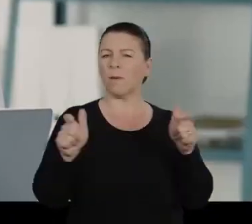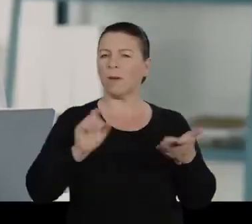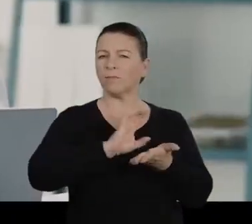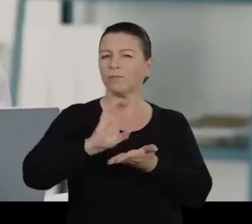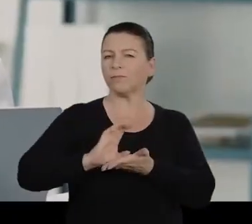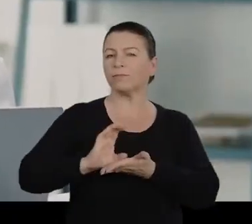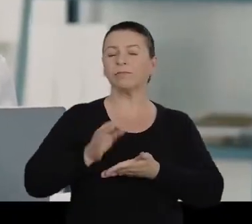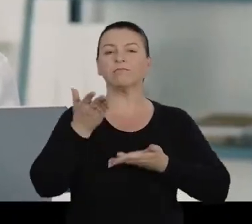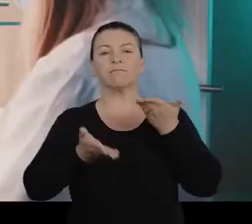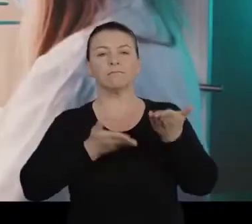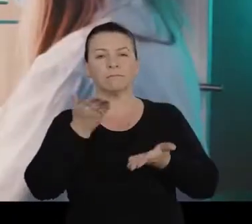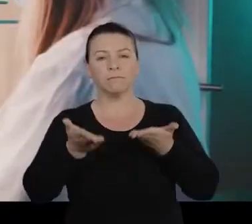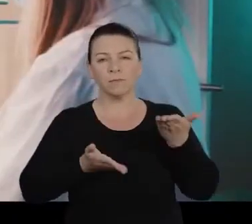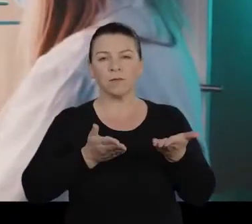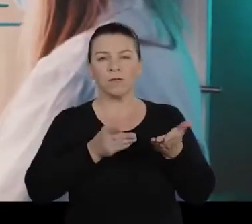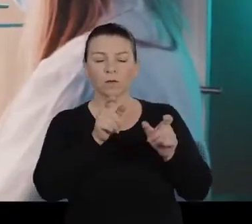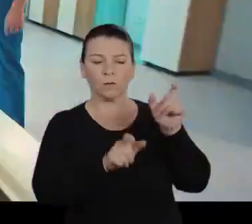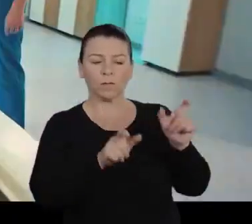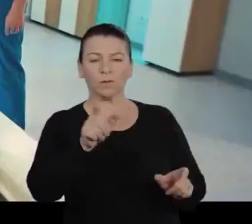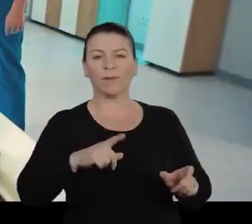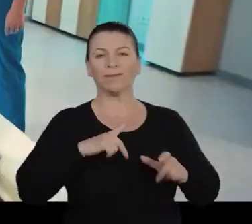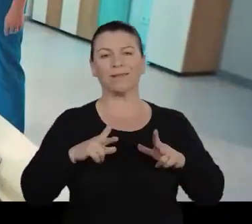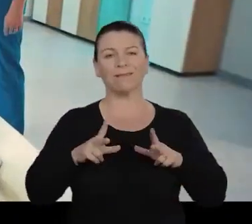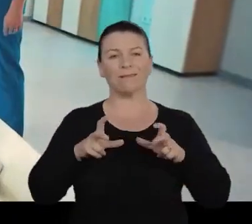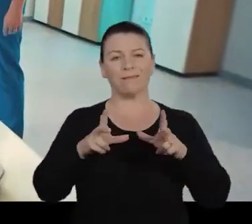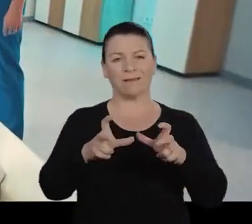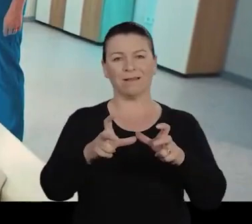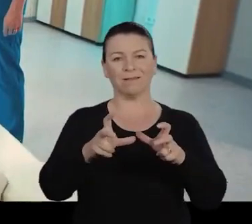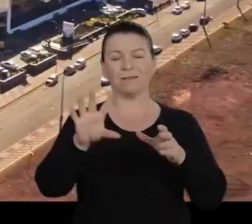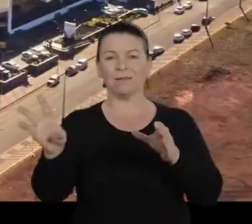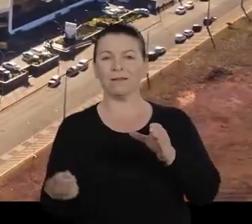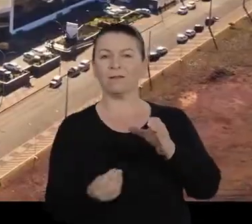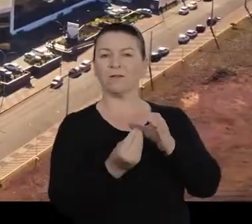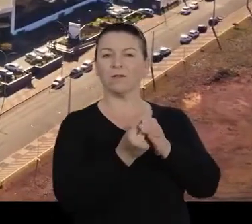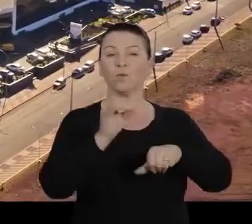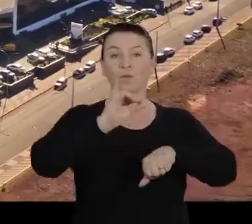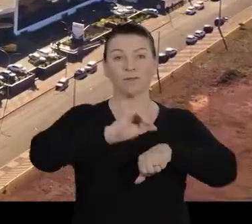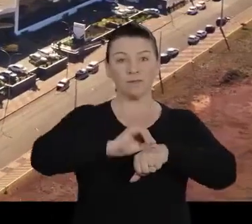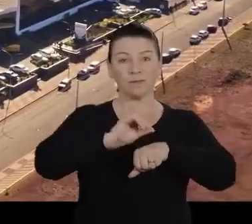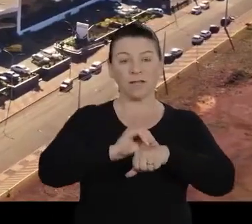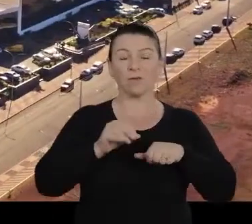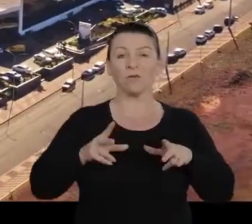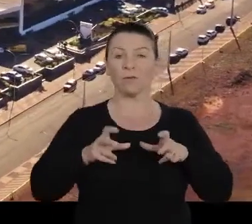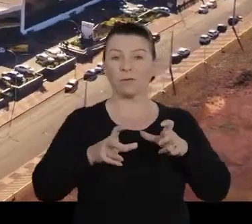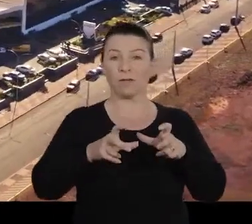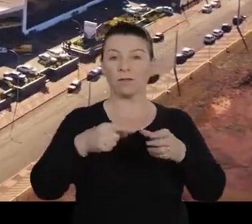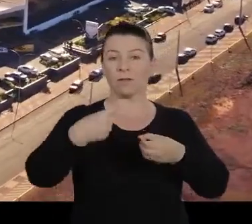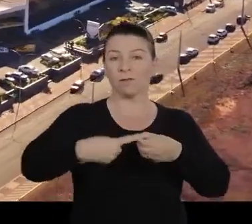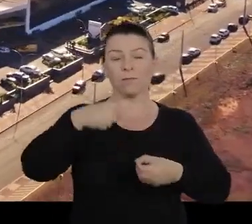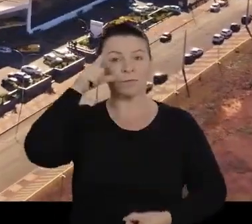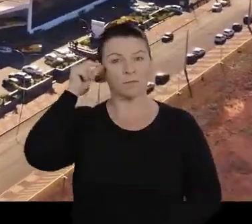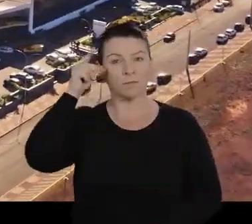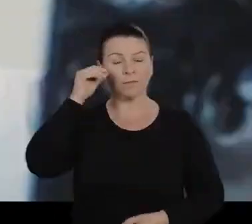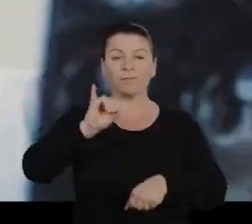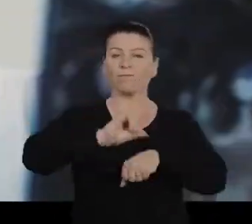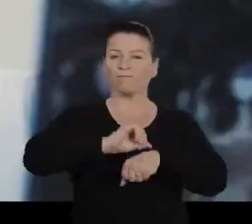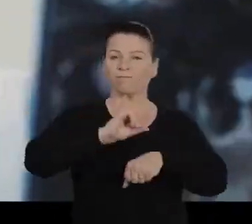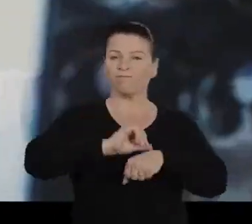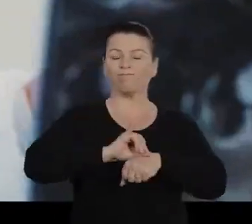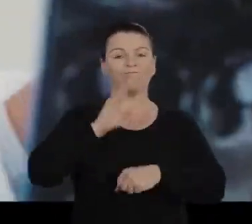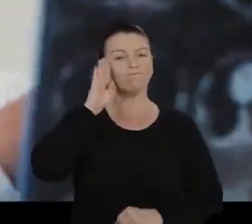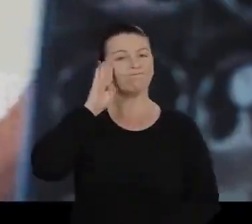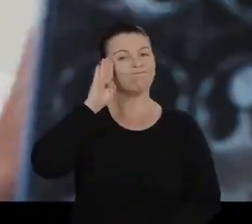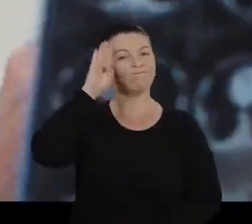Fez grande investimento no tratamento dos pacientes com câncer. Incluindo o Câncer Center de Guarapuava, um dos